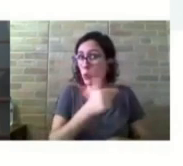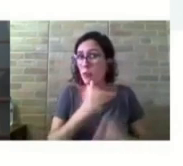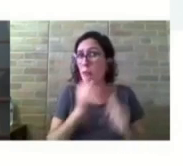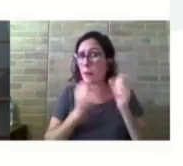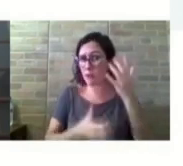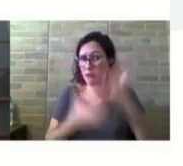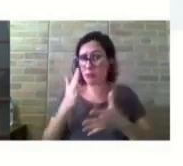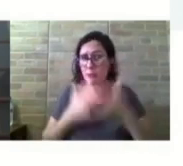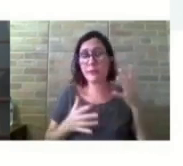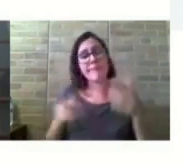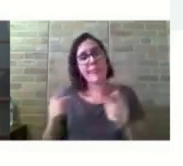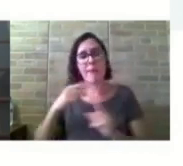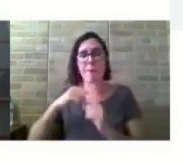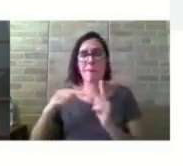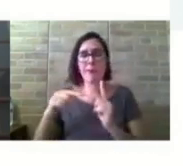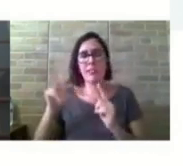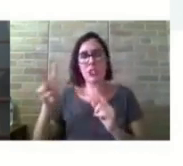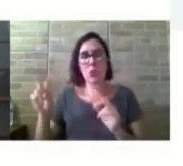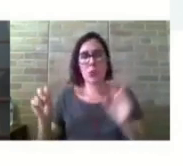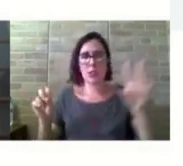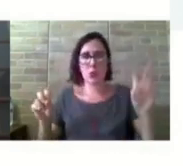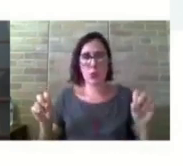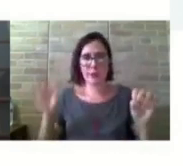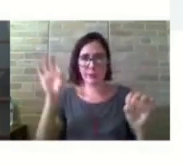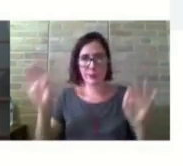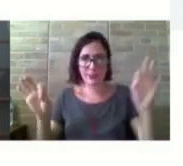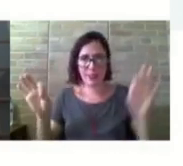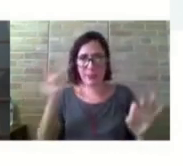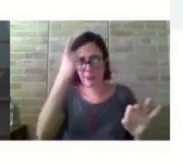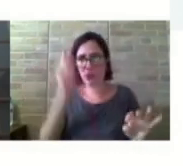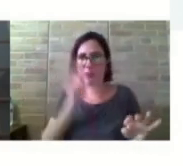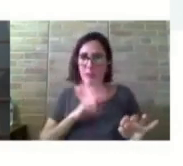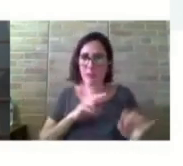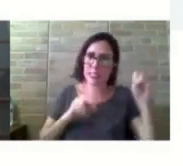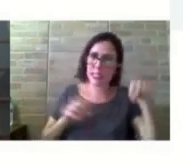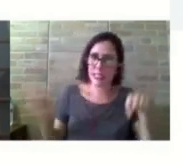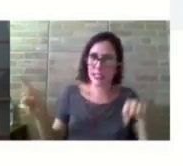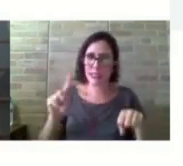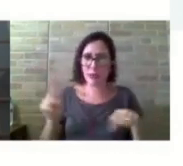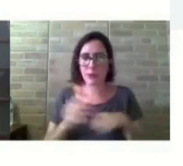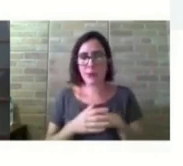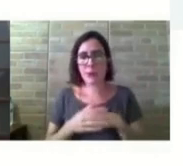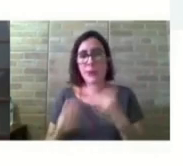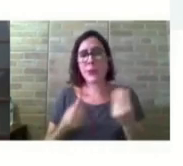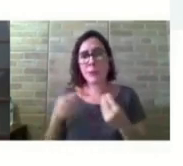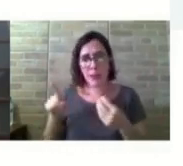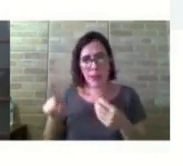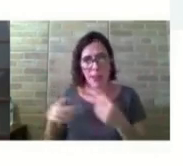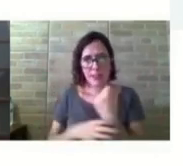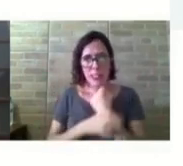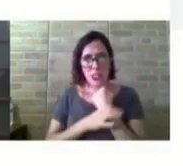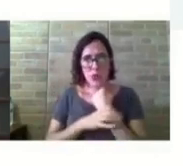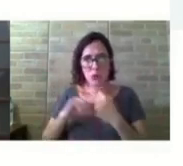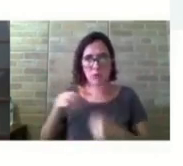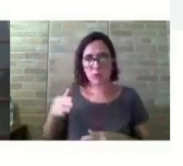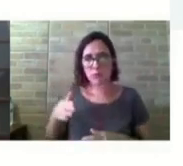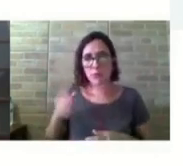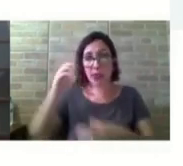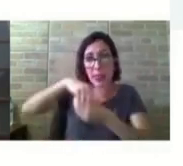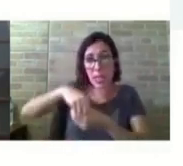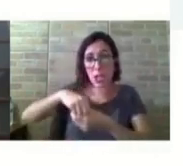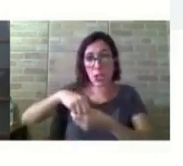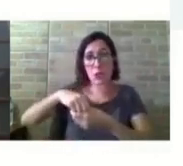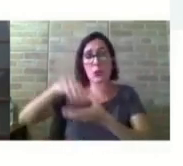inseguro, estar inseguro ou atravessar as vias internas do campo? Um entrevistado colocou que sim,